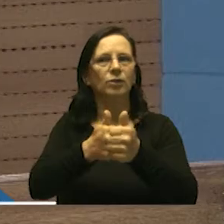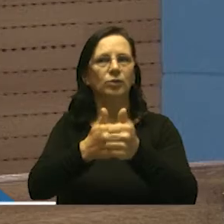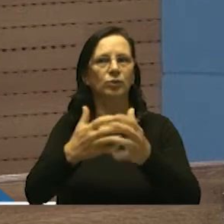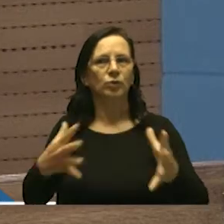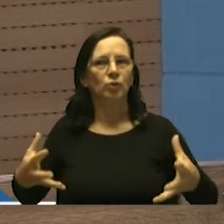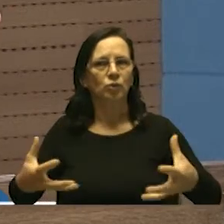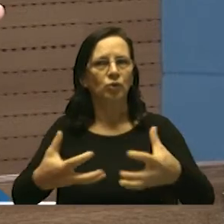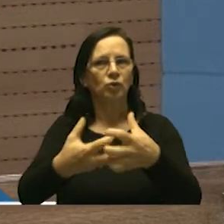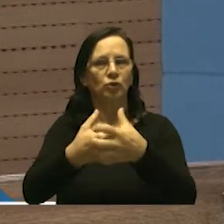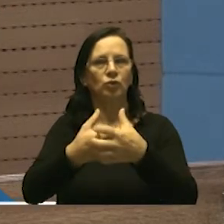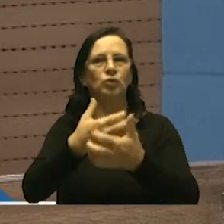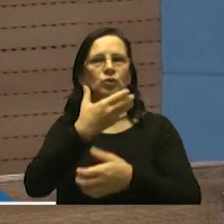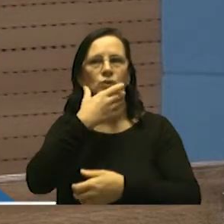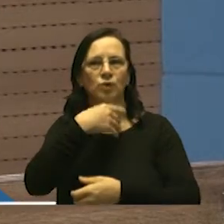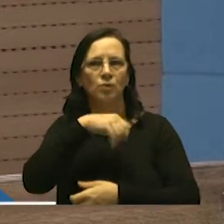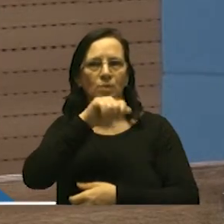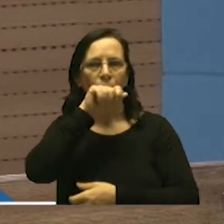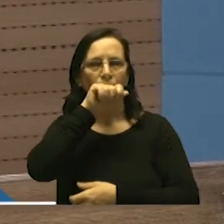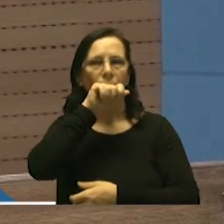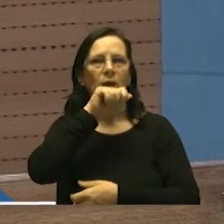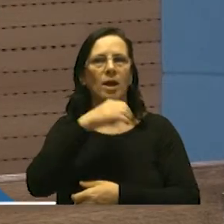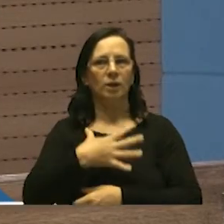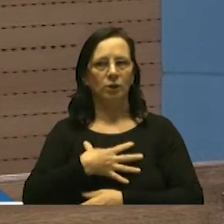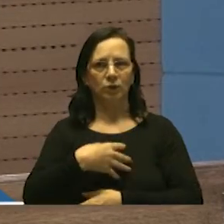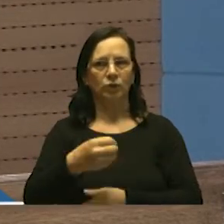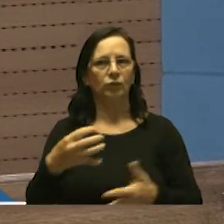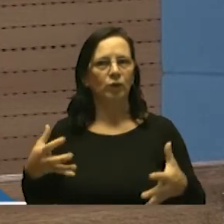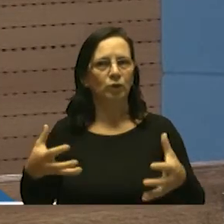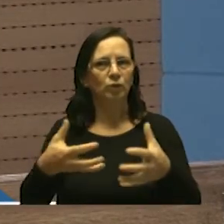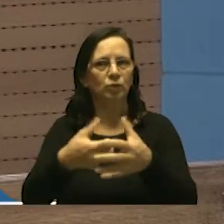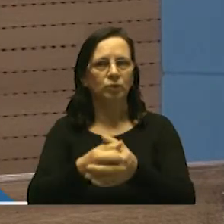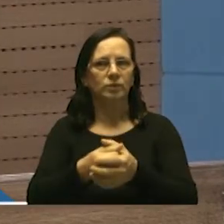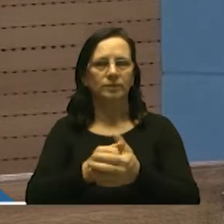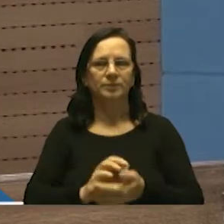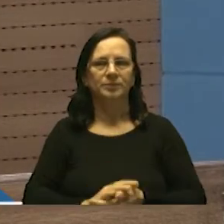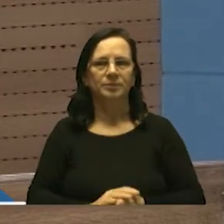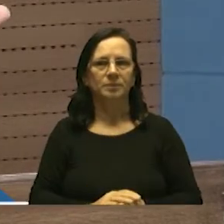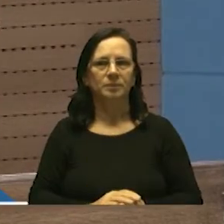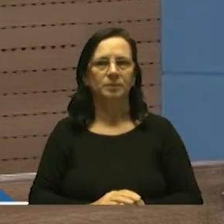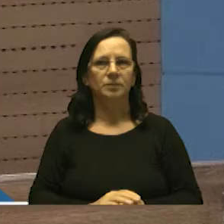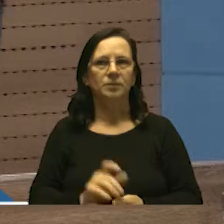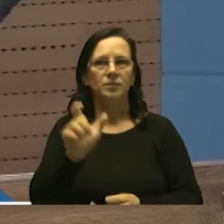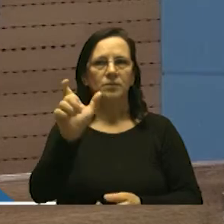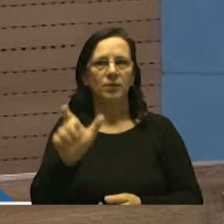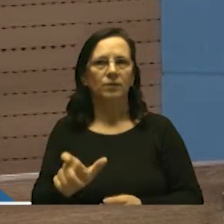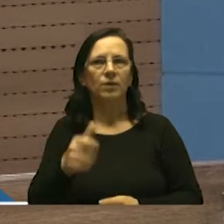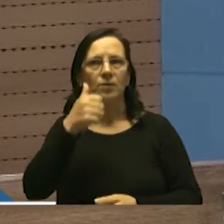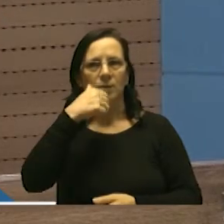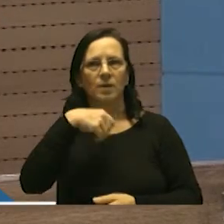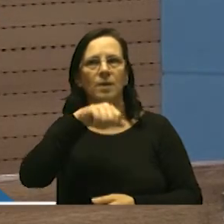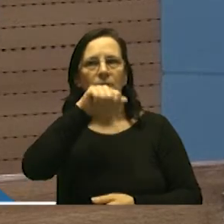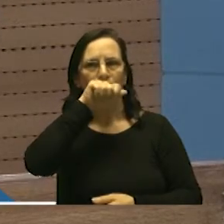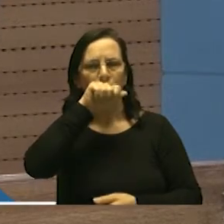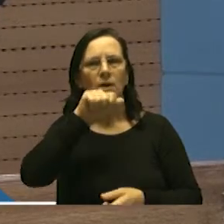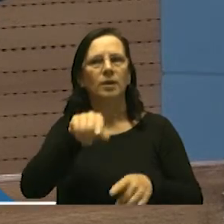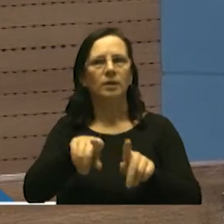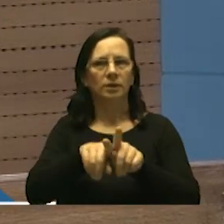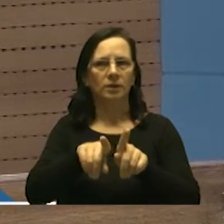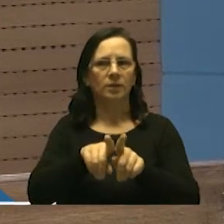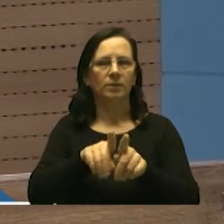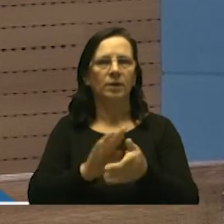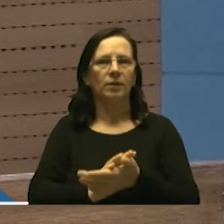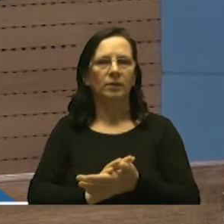dos nossos pais e principalmente dos nossos filhos assim como a figura da mãe e assim sucessivamente ou seja